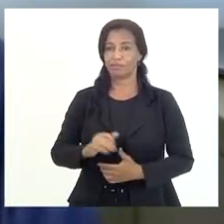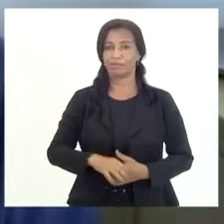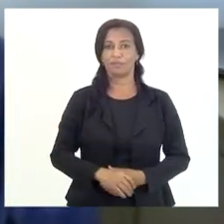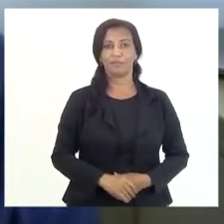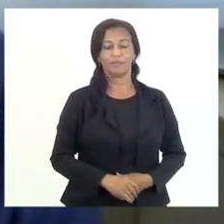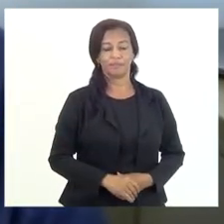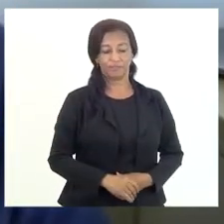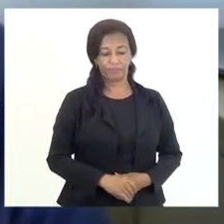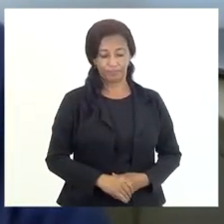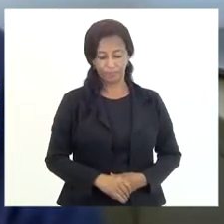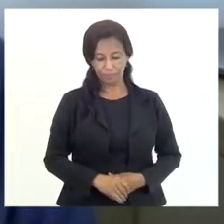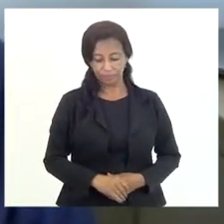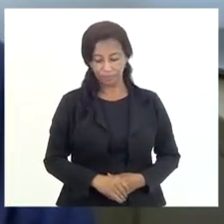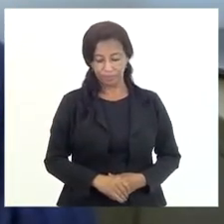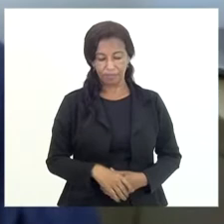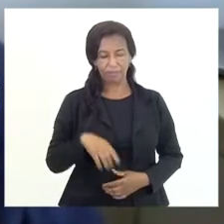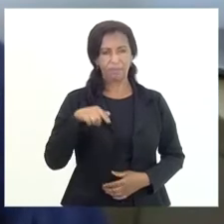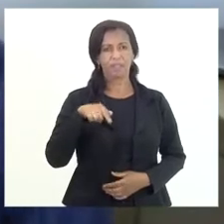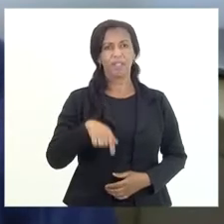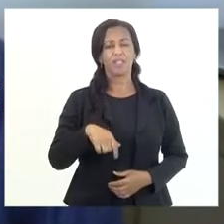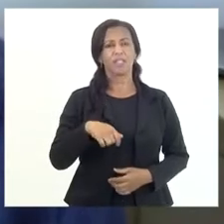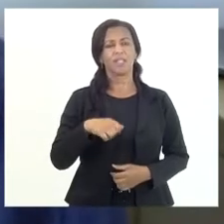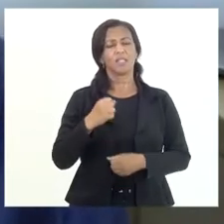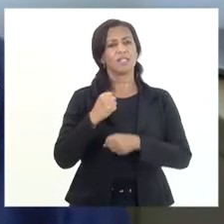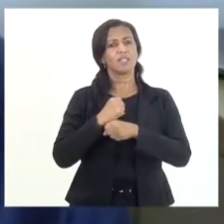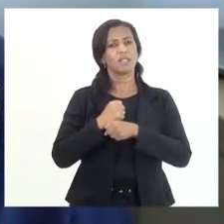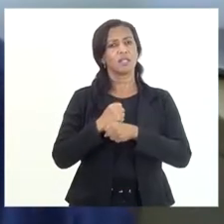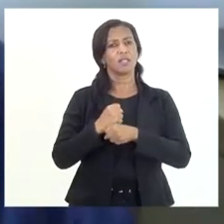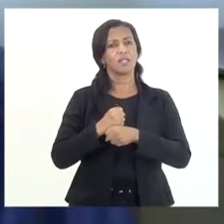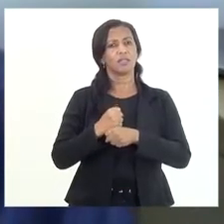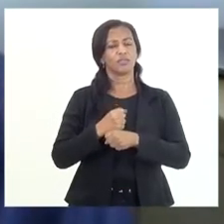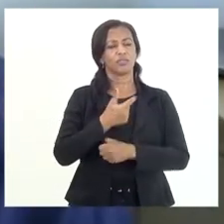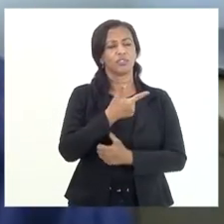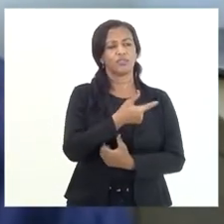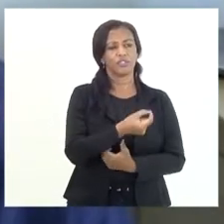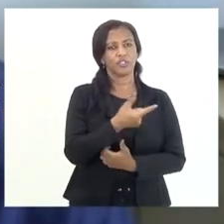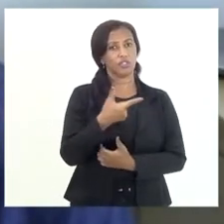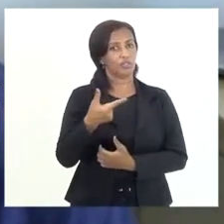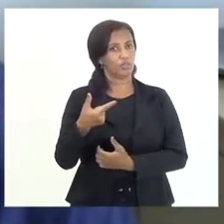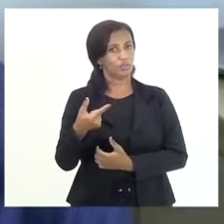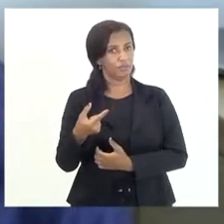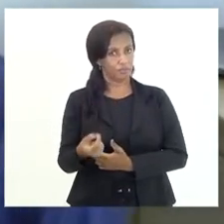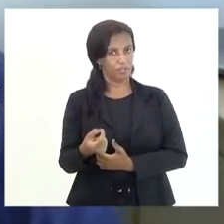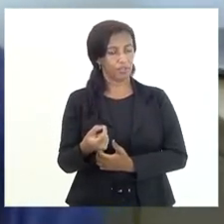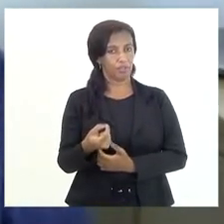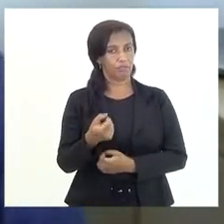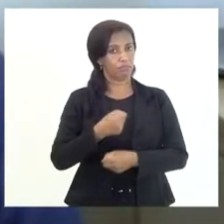E que, neste ano de 2020, 2020,